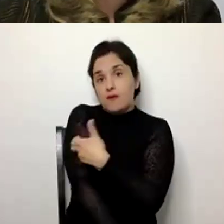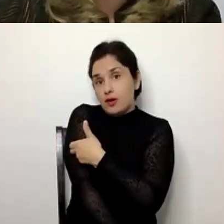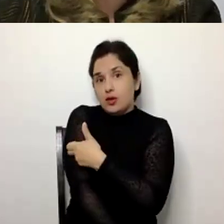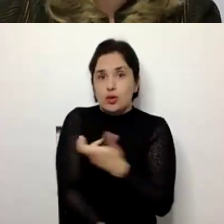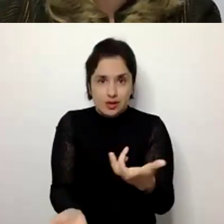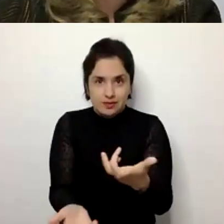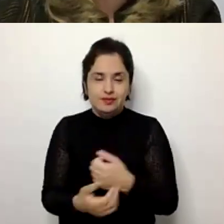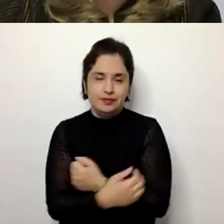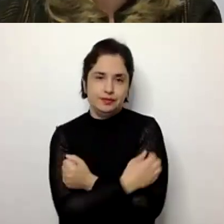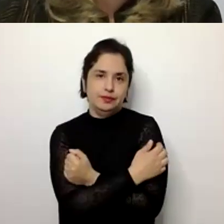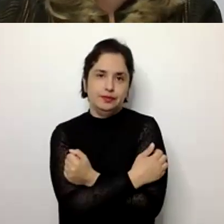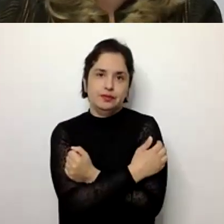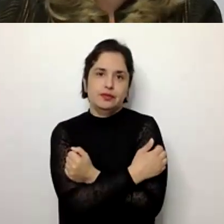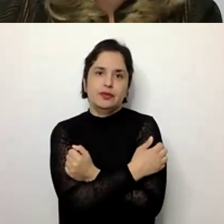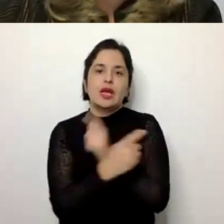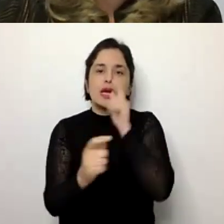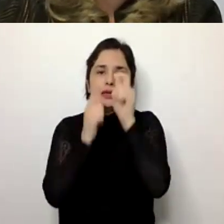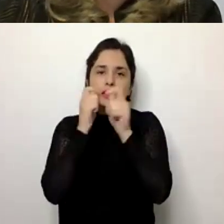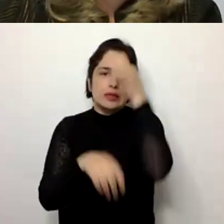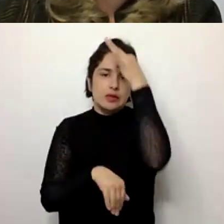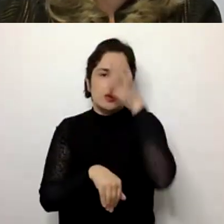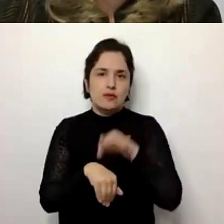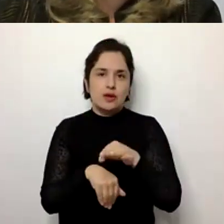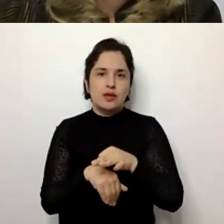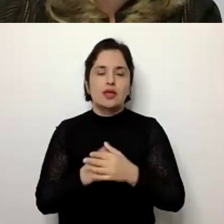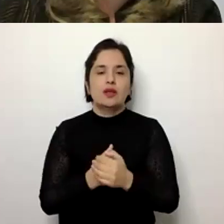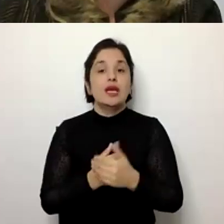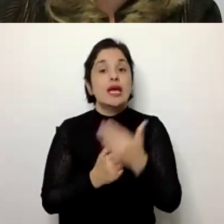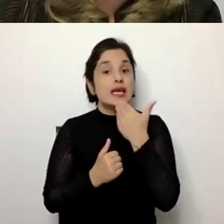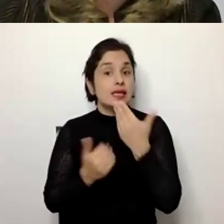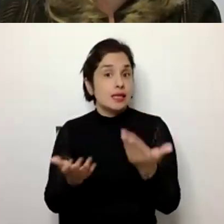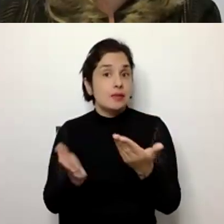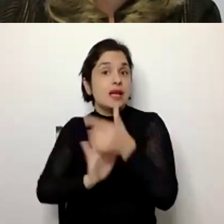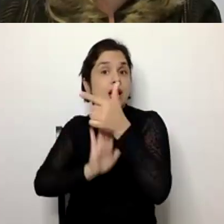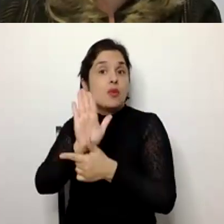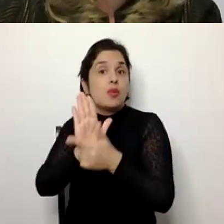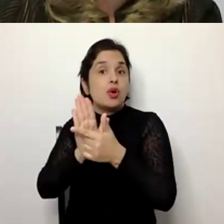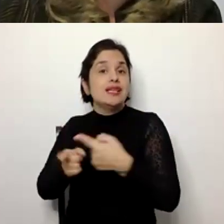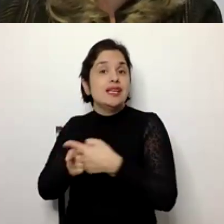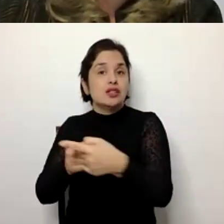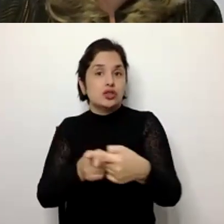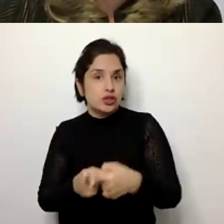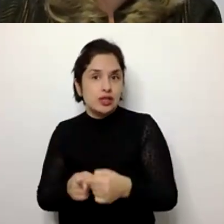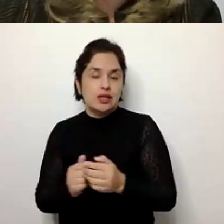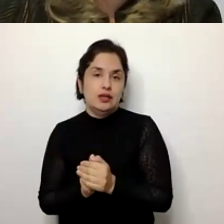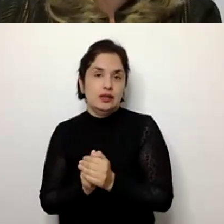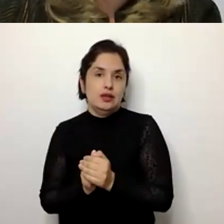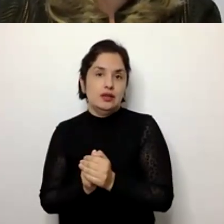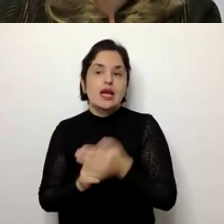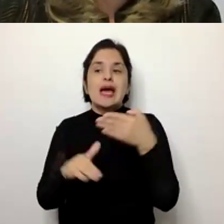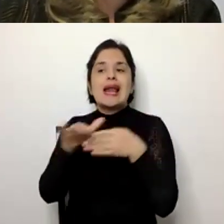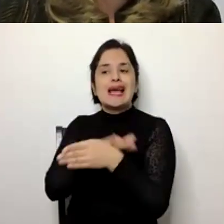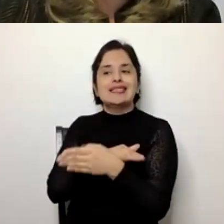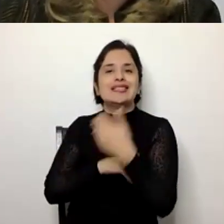anteriormente, e o tratamento de muitas doenças, e o que também seria o tema das políticas sociais, já, e o acesso